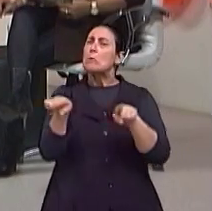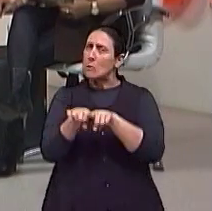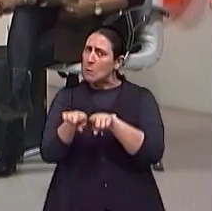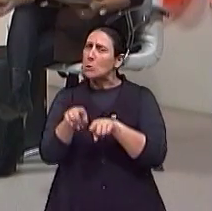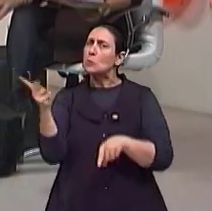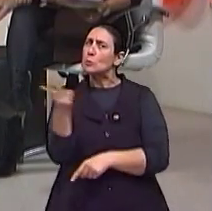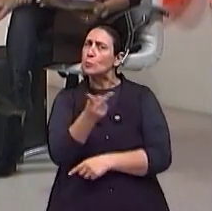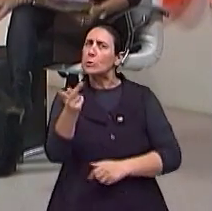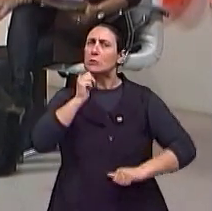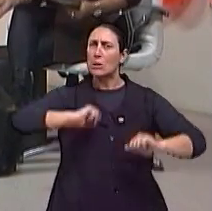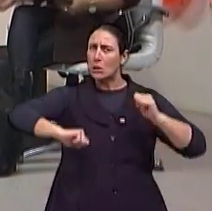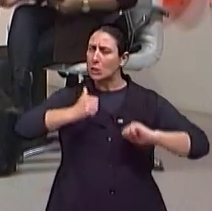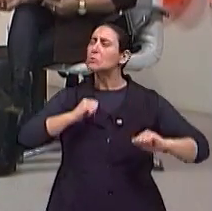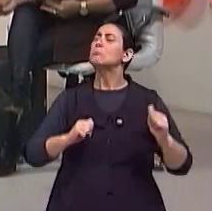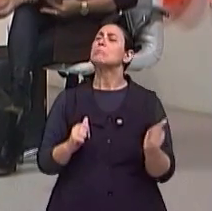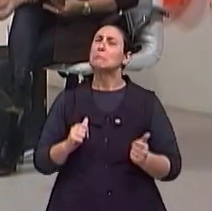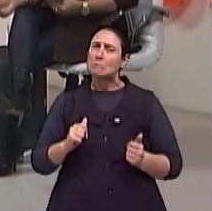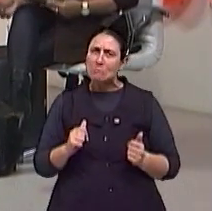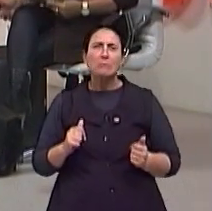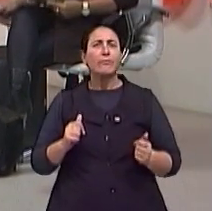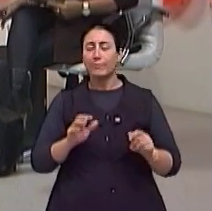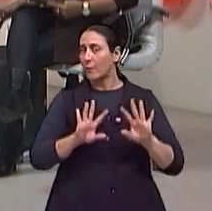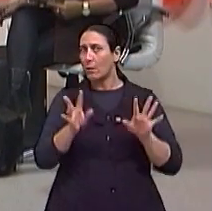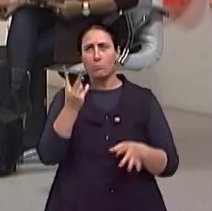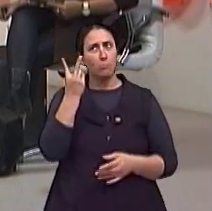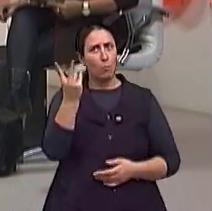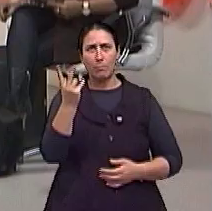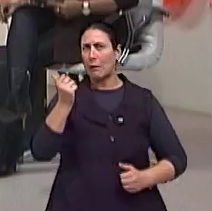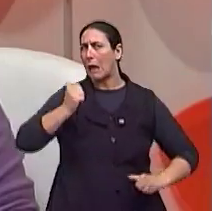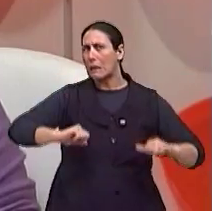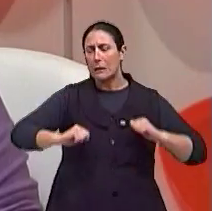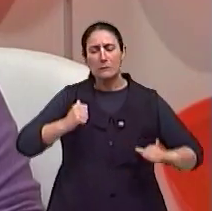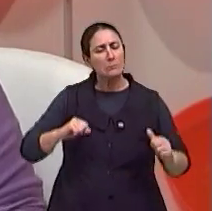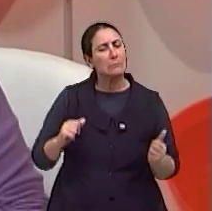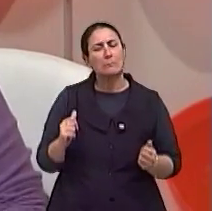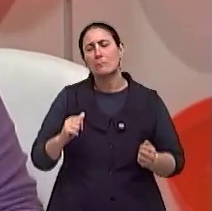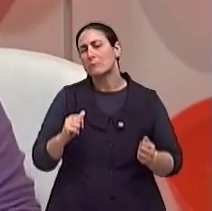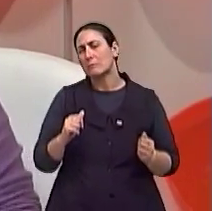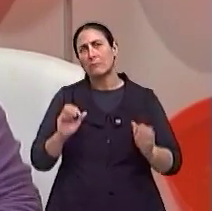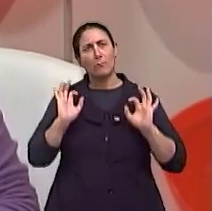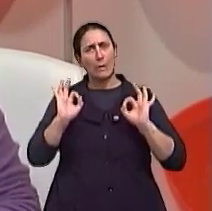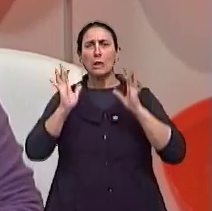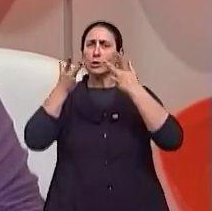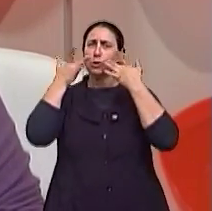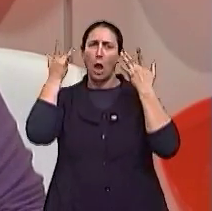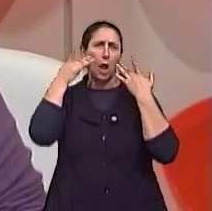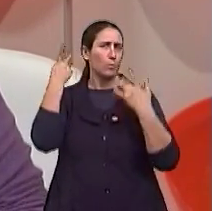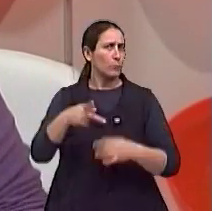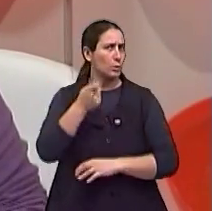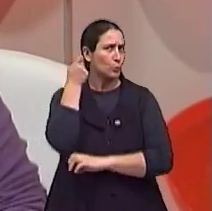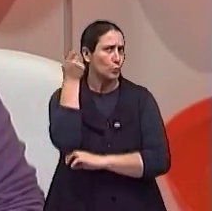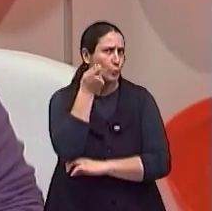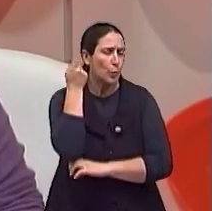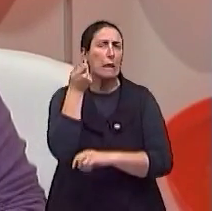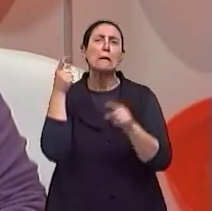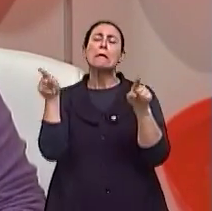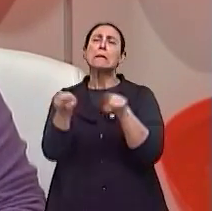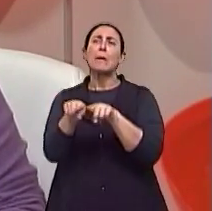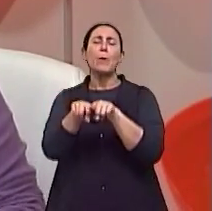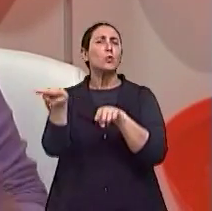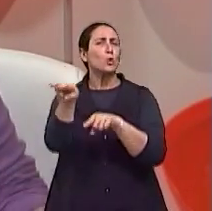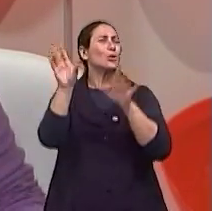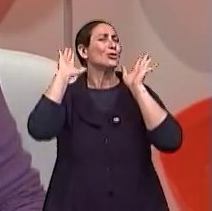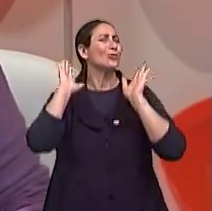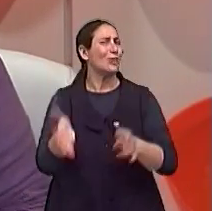atrizes que montaram. É o eu ia dizer, nós temos ali duas, né, do Teatro Gaúcho, do cinema, né? Exatamente,